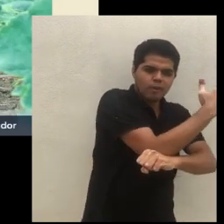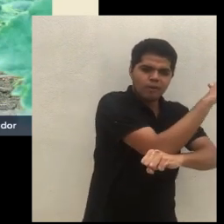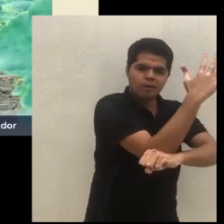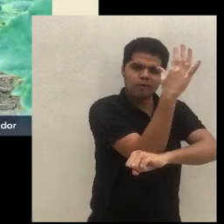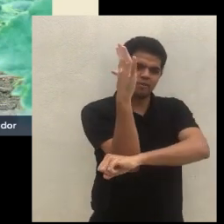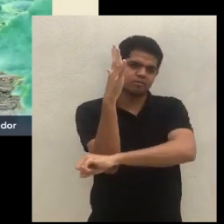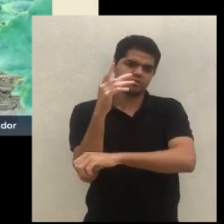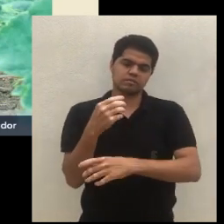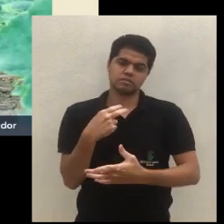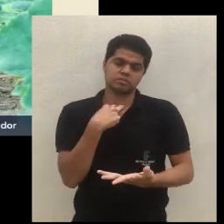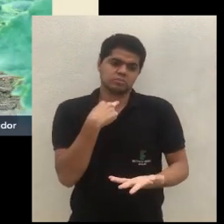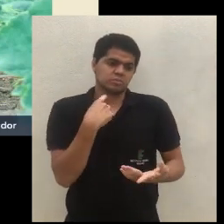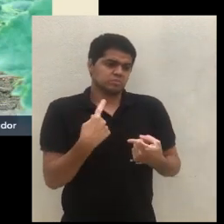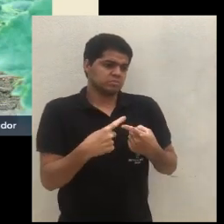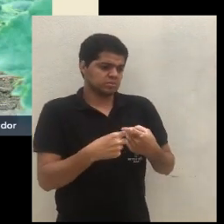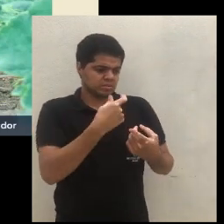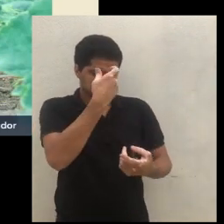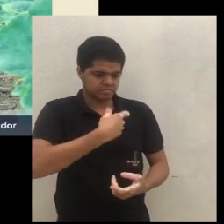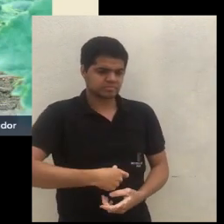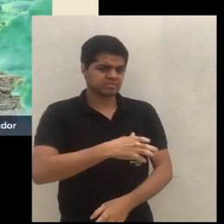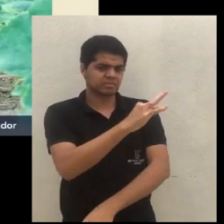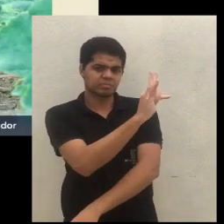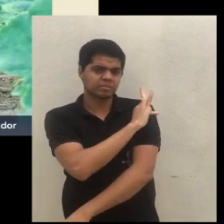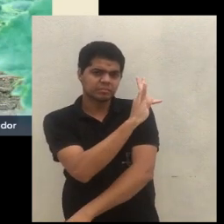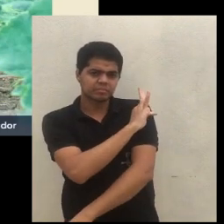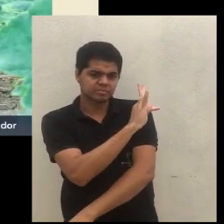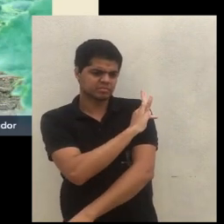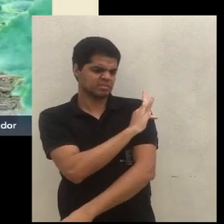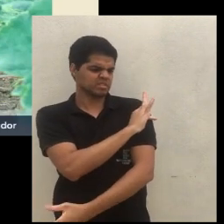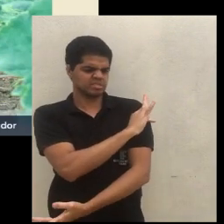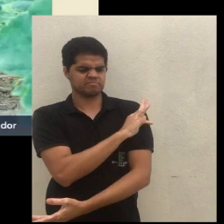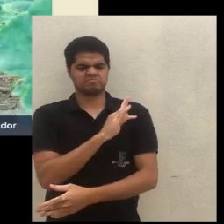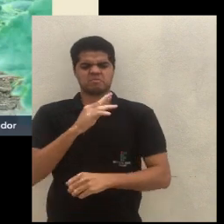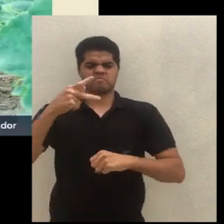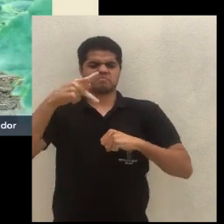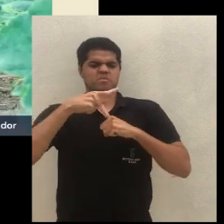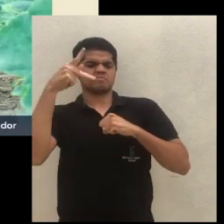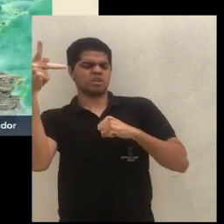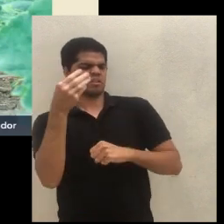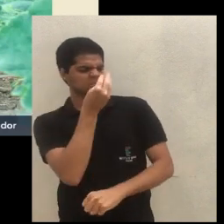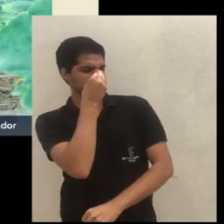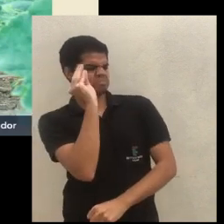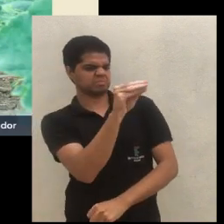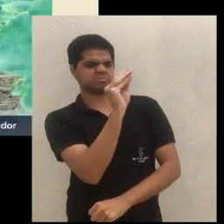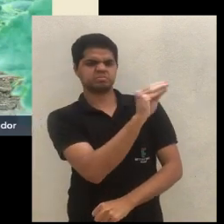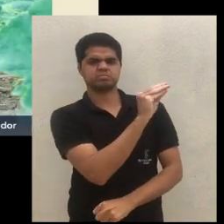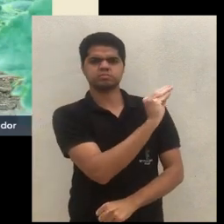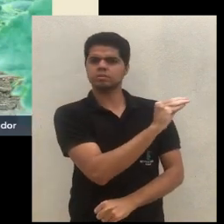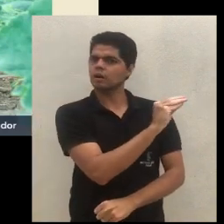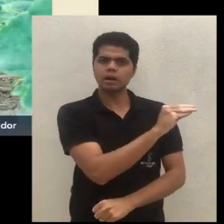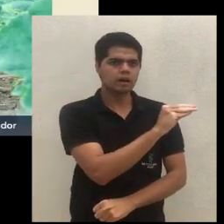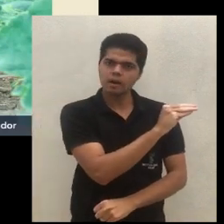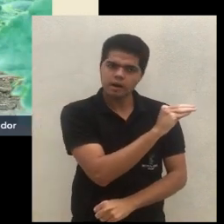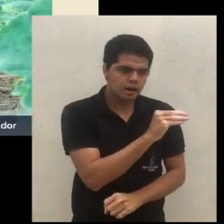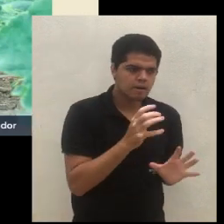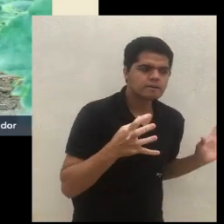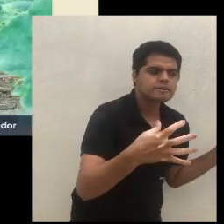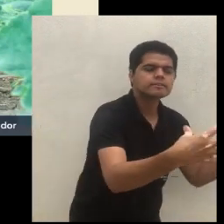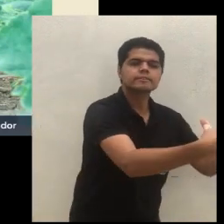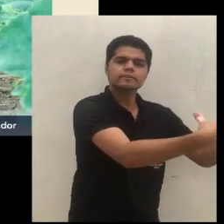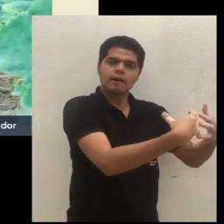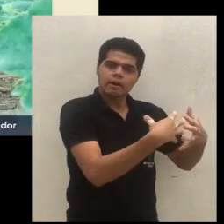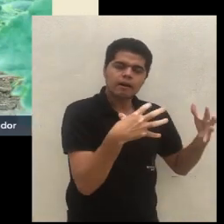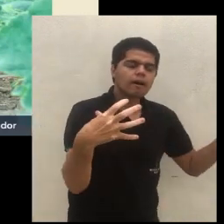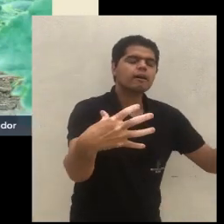porque eu sou um técnico, eu sou um especialista, desprezar tudo isso de forma nenhuma. Eu tenho que trazer ele para dentro.